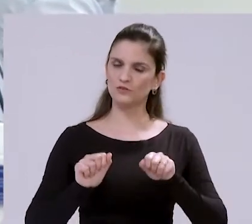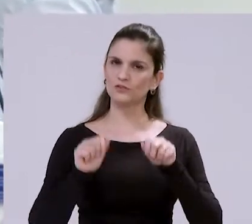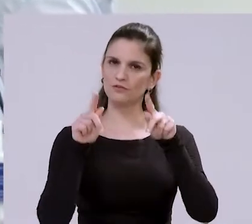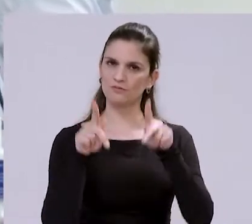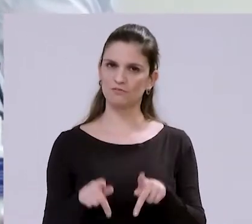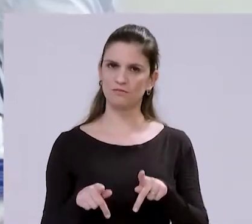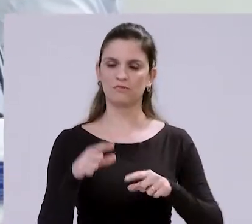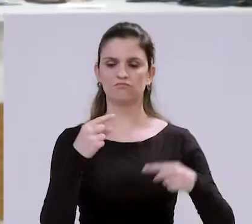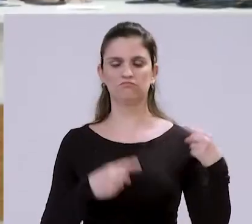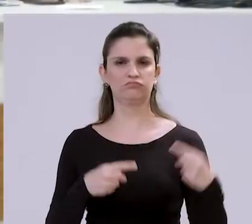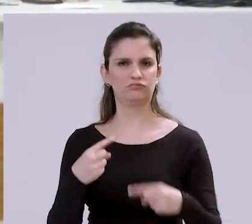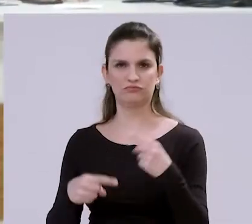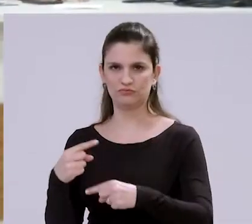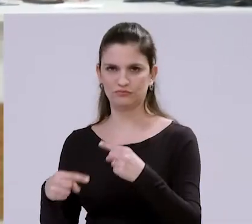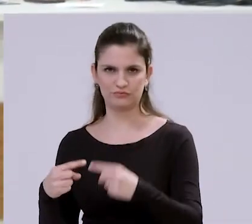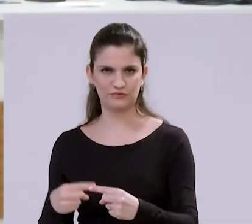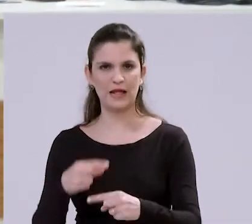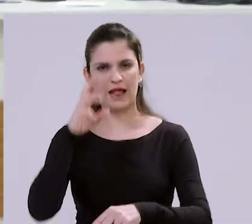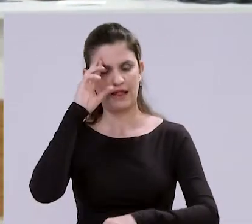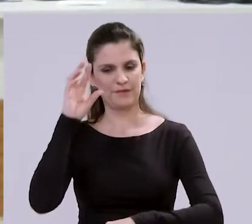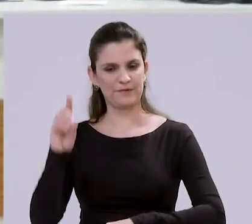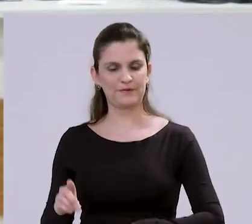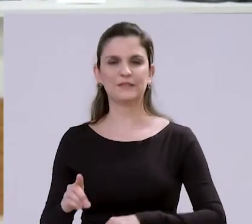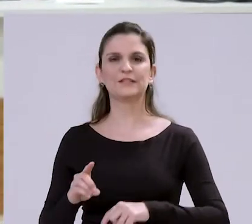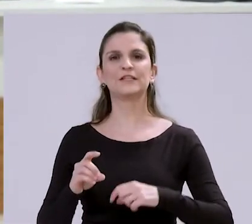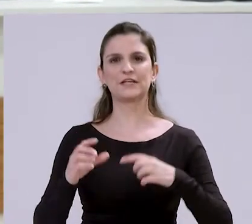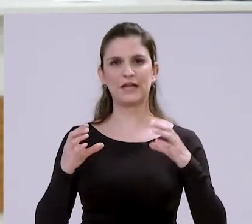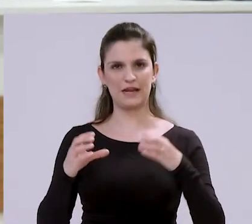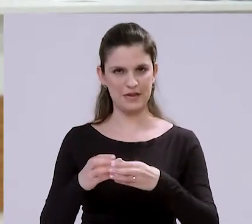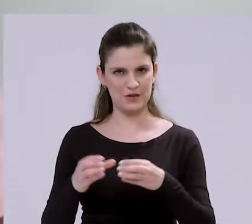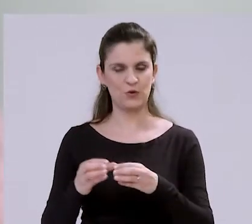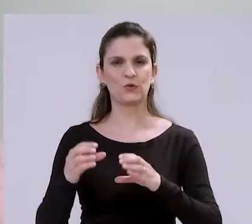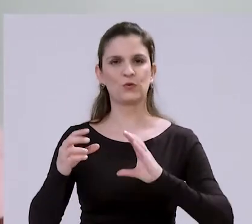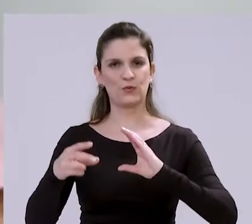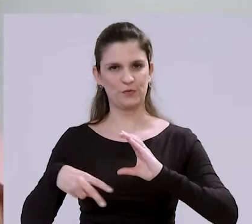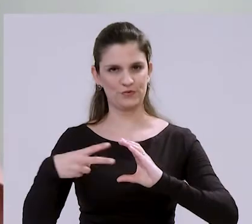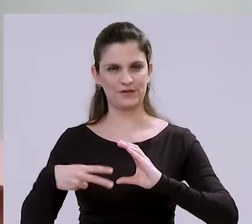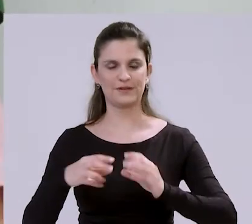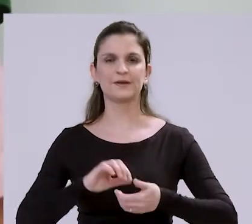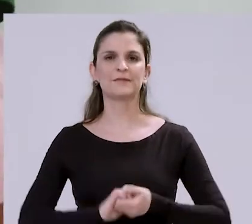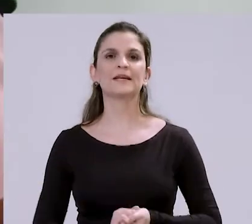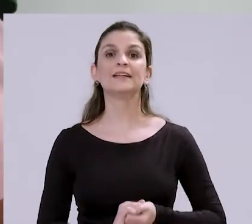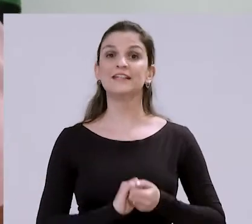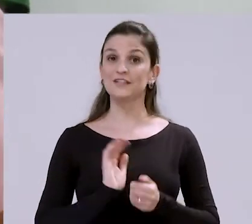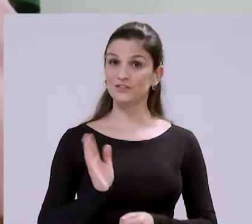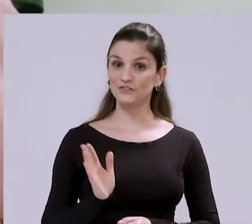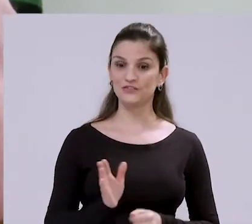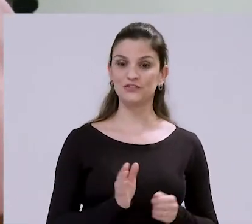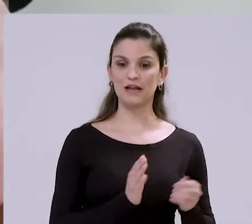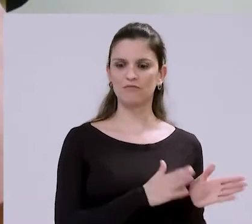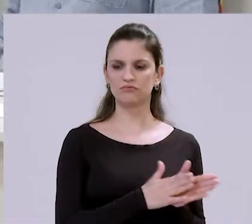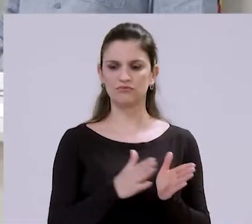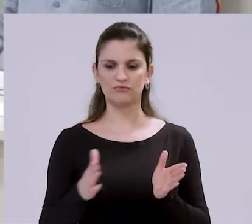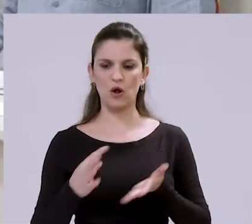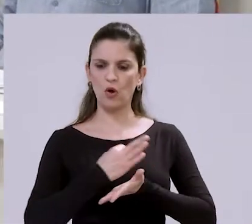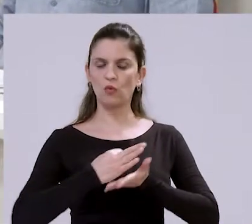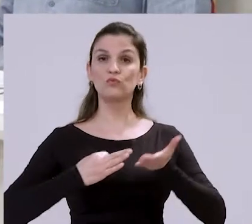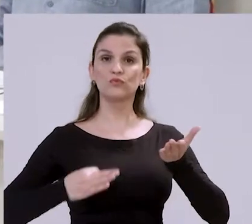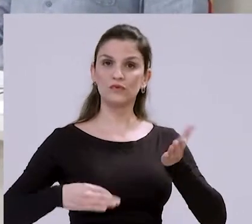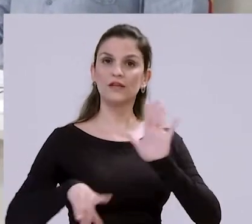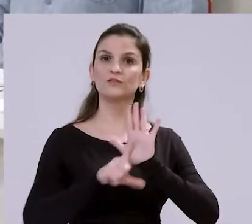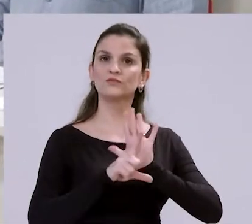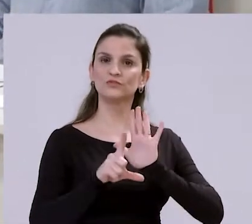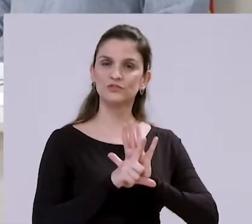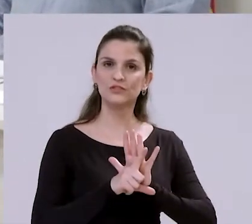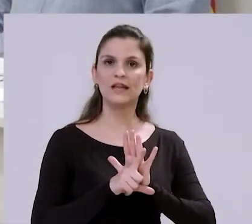pública convocada pela mesa diretora debateu o projeto de lei complementar, que já está tramitando na Câmara Municipal, permitindo